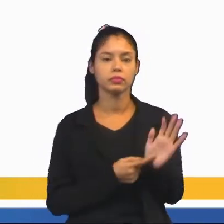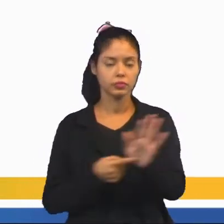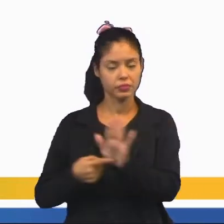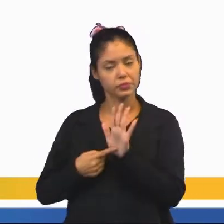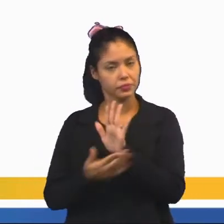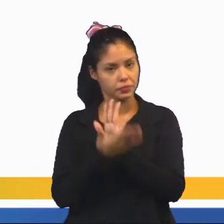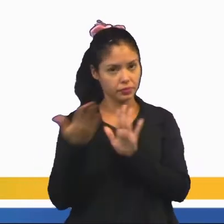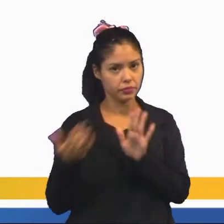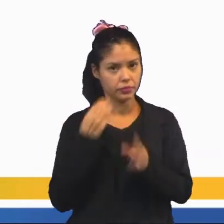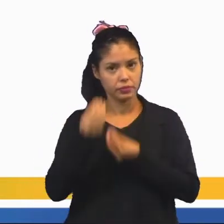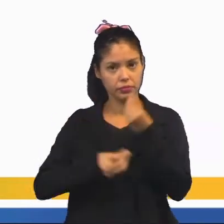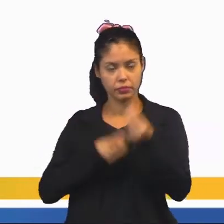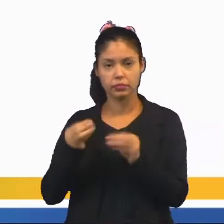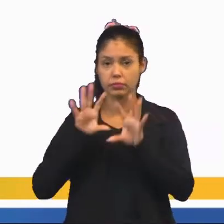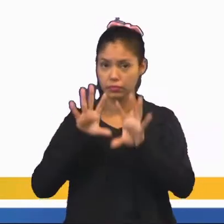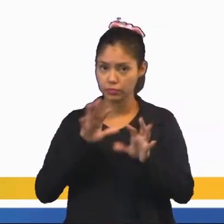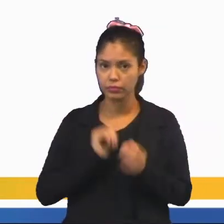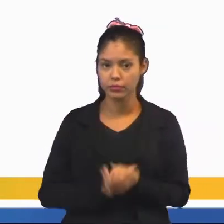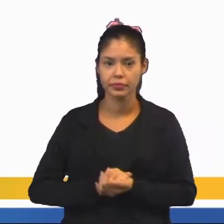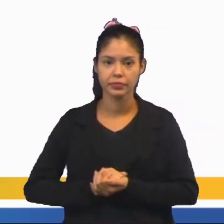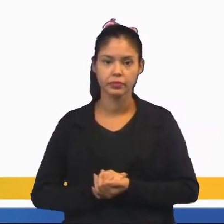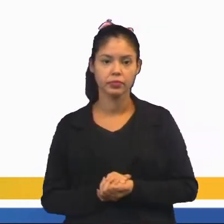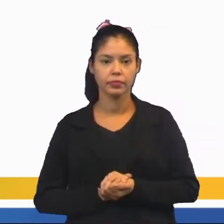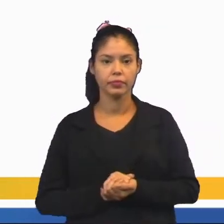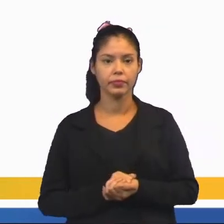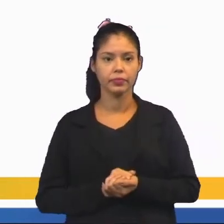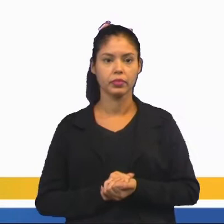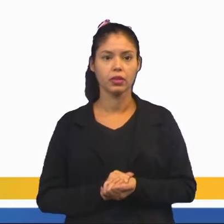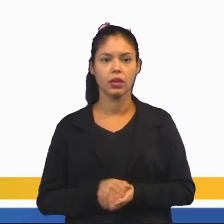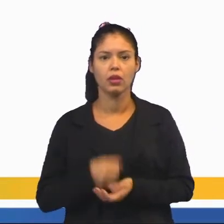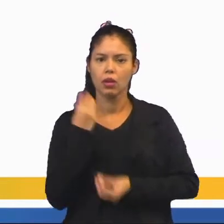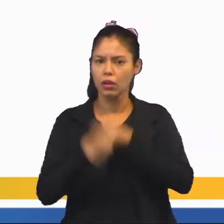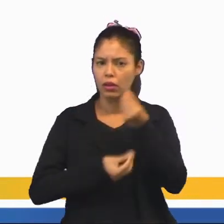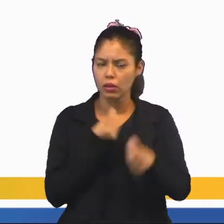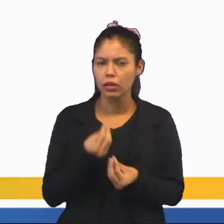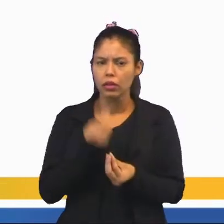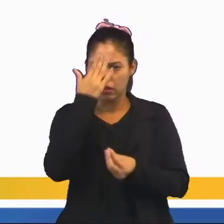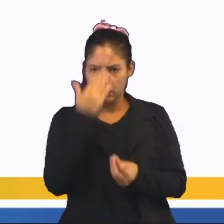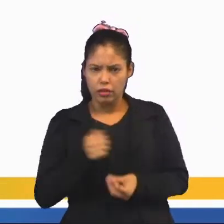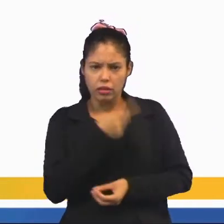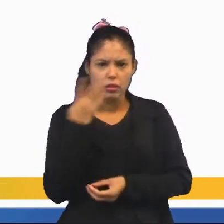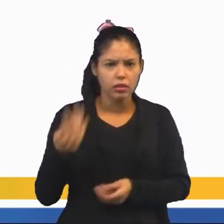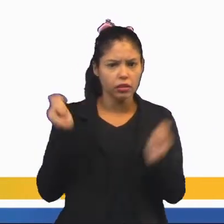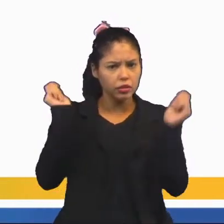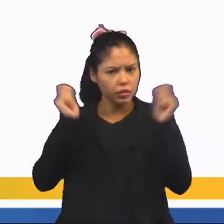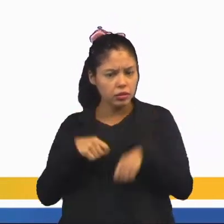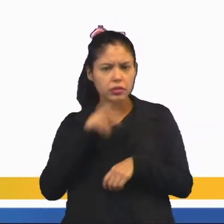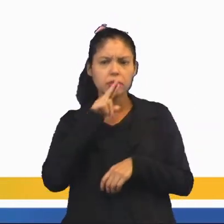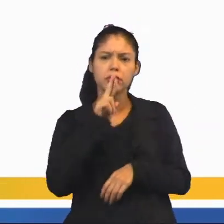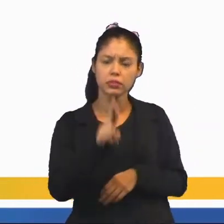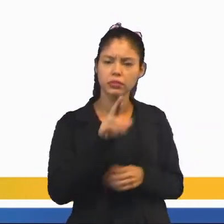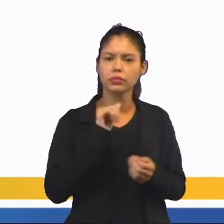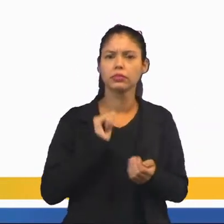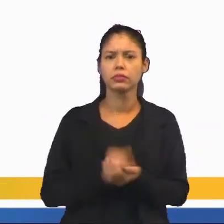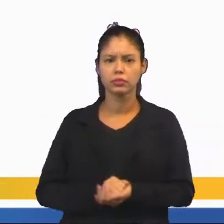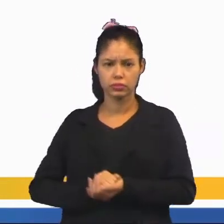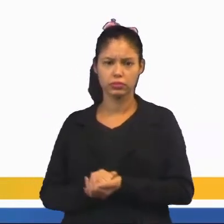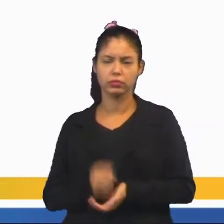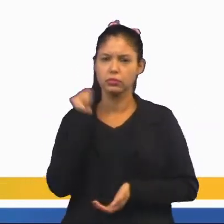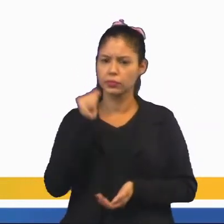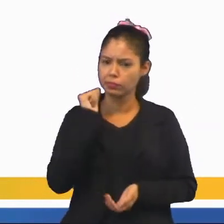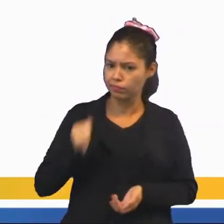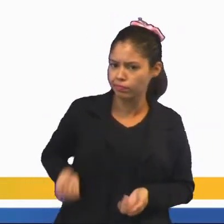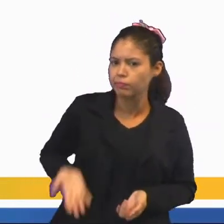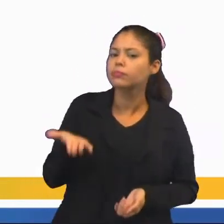mostrando para vocês como ficaria. Olha só, como saber quantas são as possibilidades